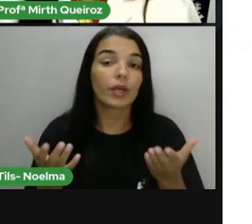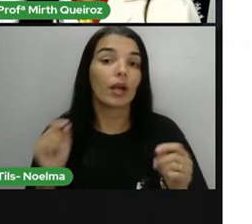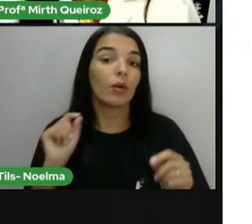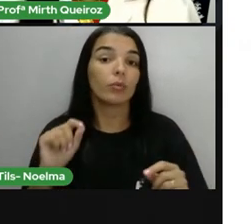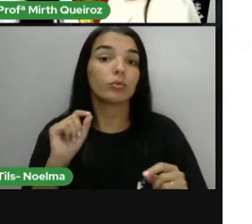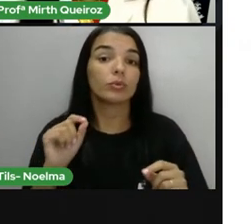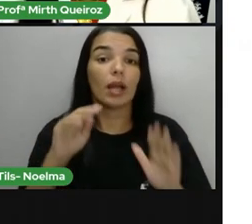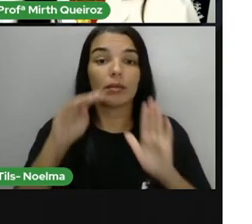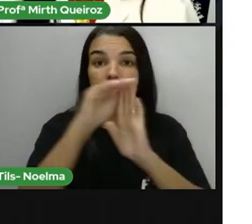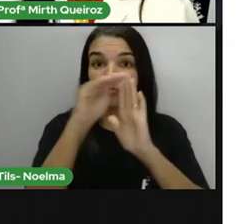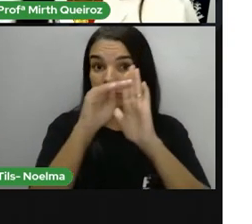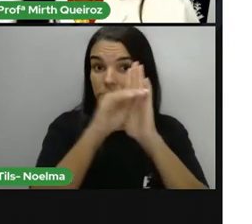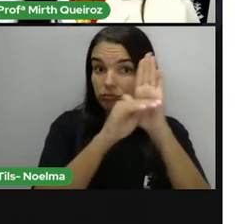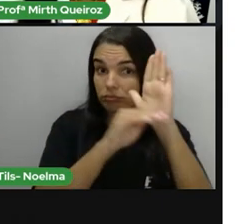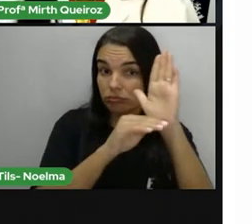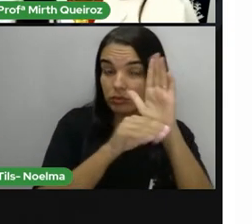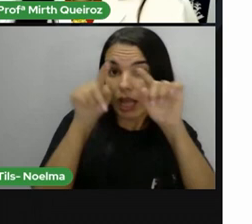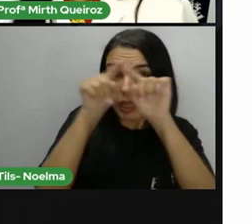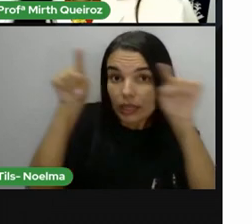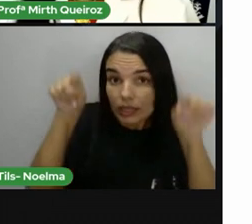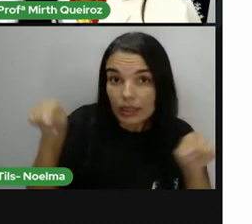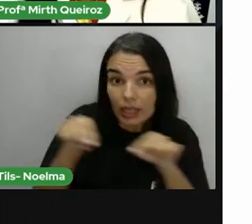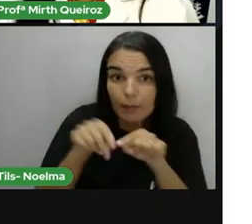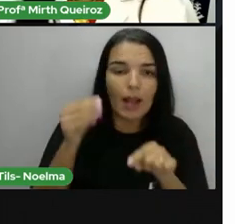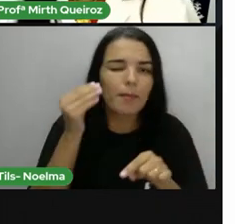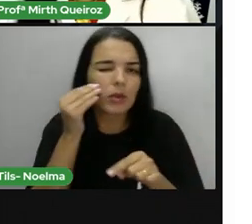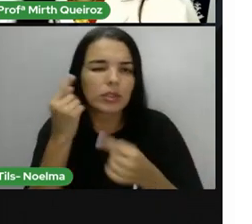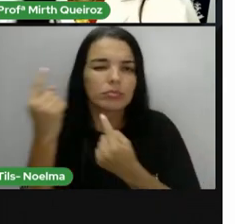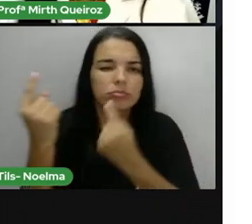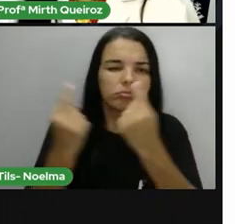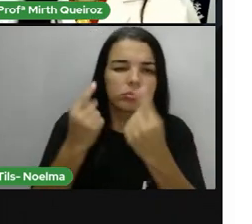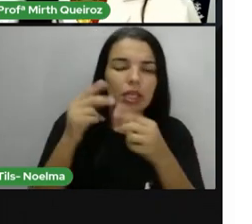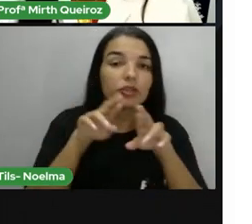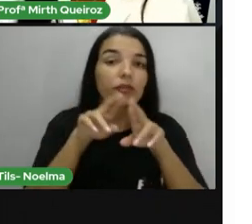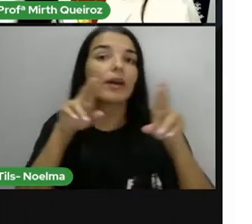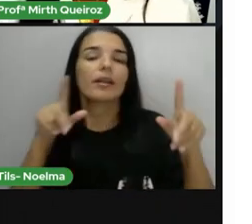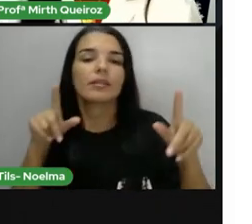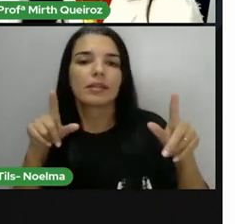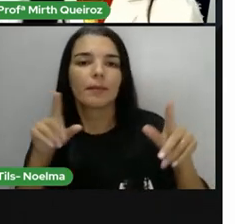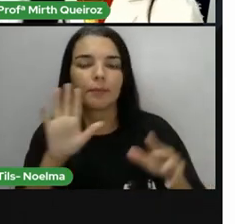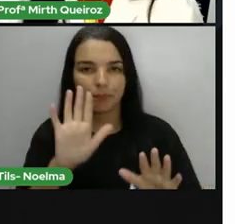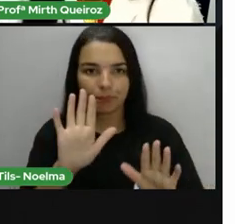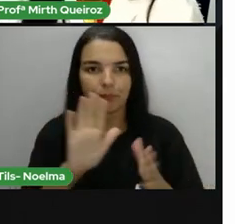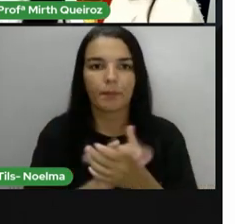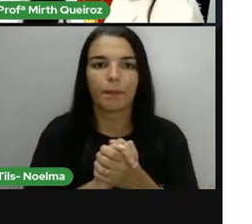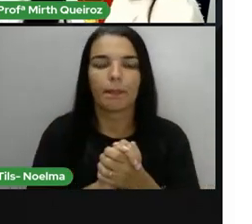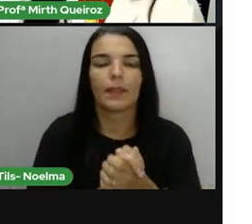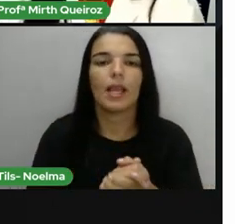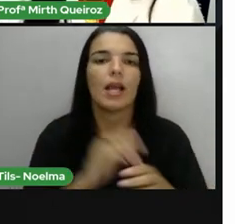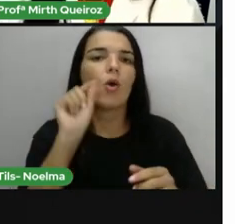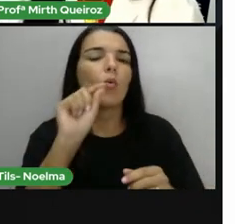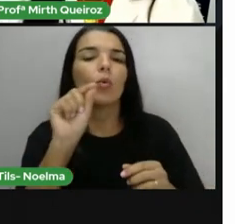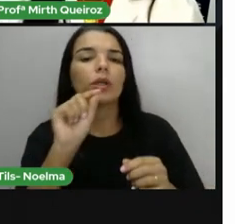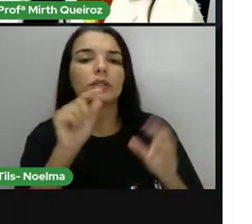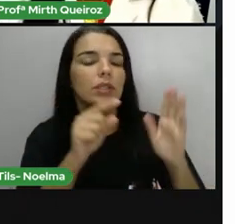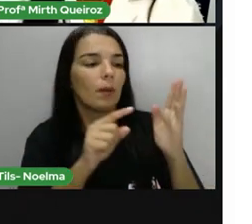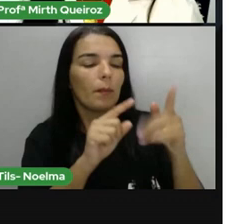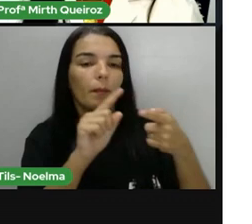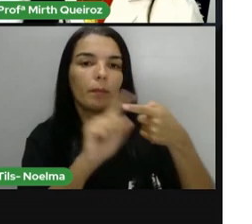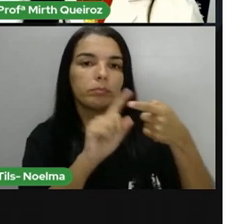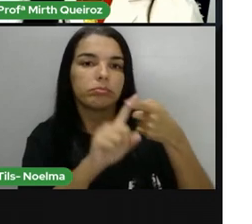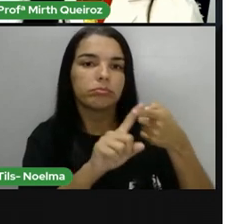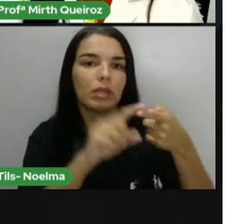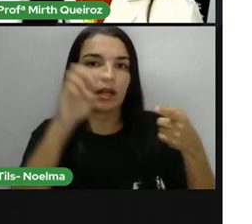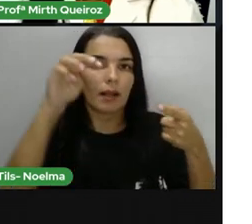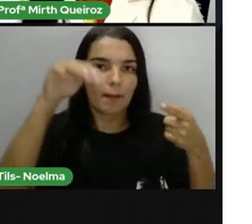Patrimônio material e patrimônio imaterial. Vamos ver aí a diferença. Os elementos. Primeiro, o patrimônio